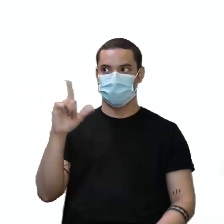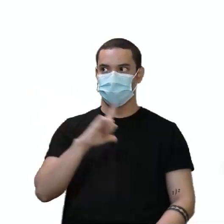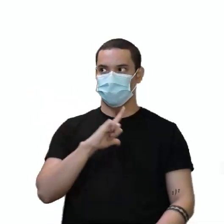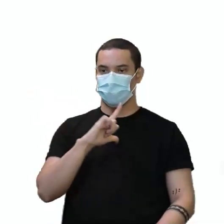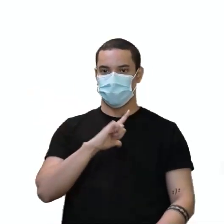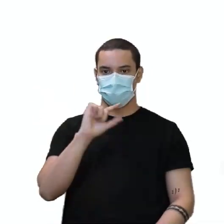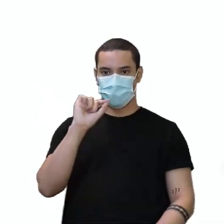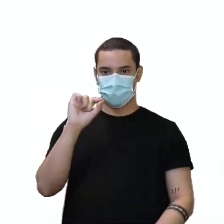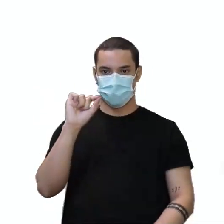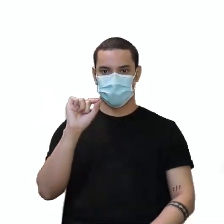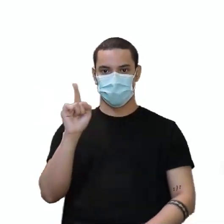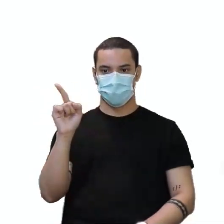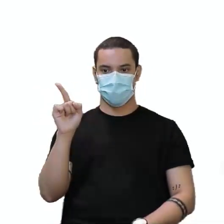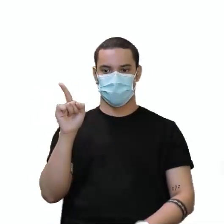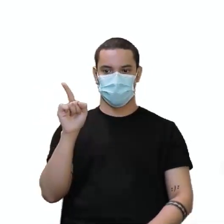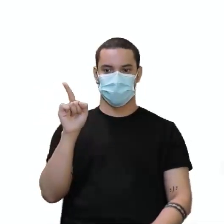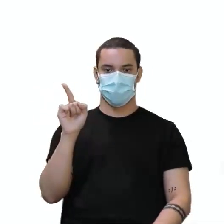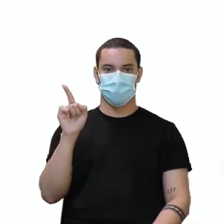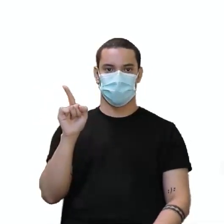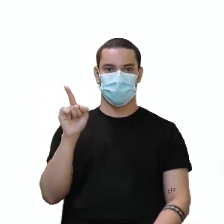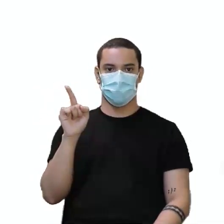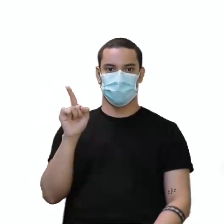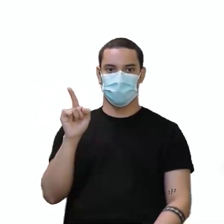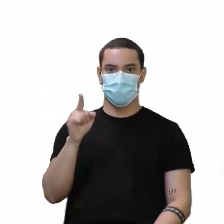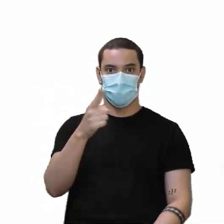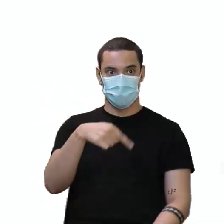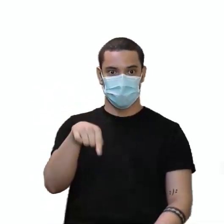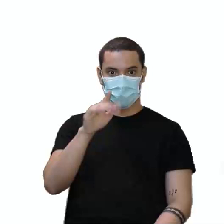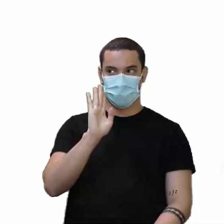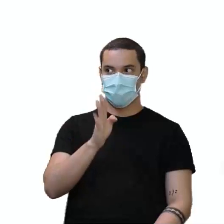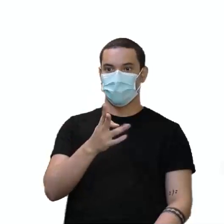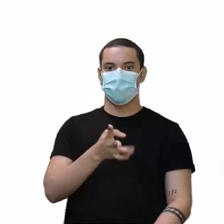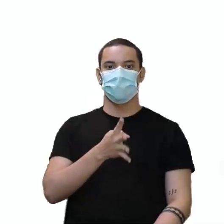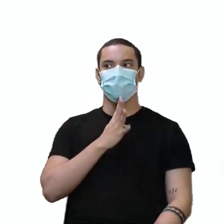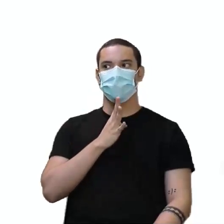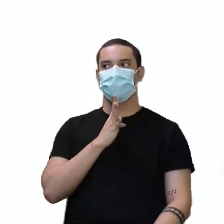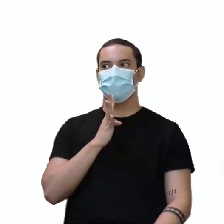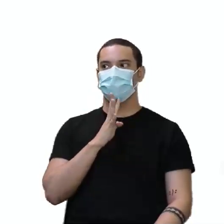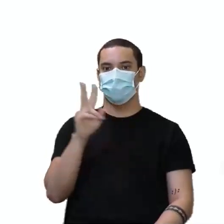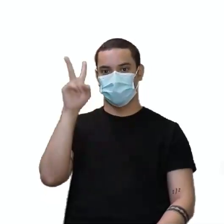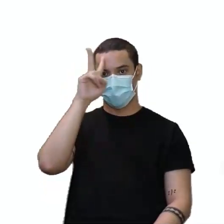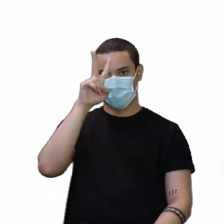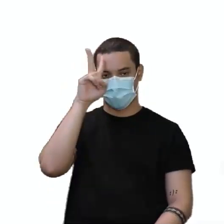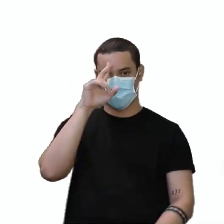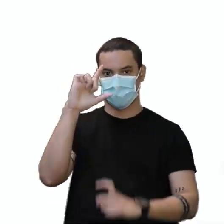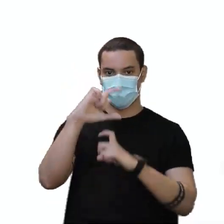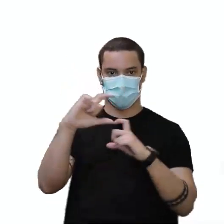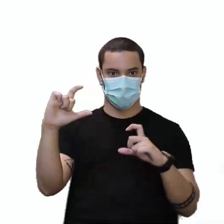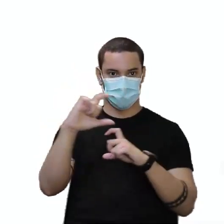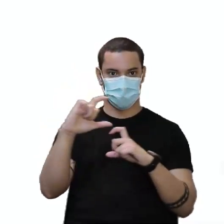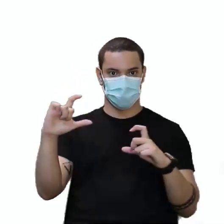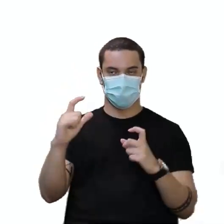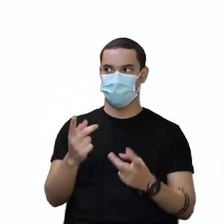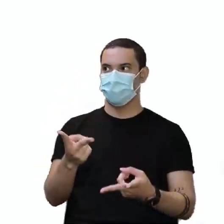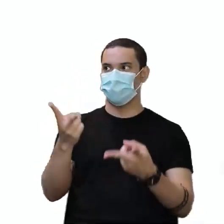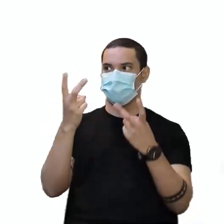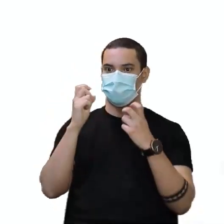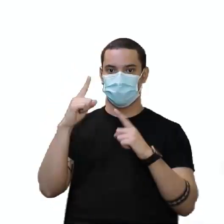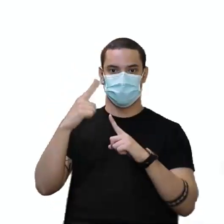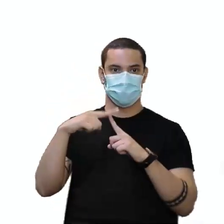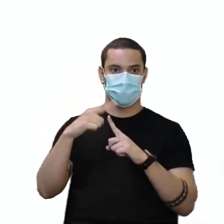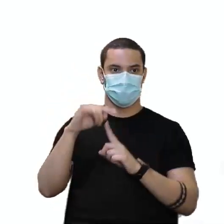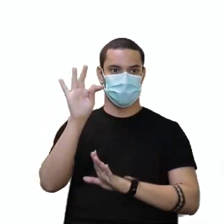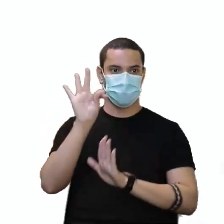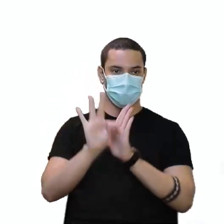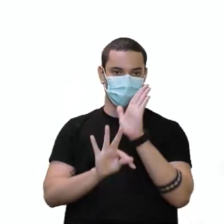comic strip. Você já vê que é uma comic strip, uma história em quadrinhos. Você já percebe o tipo de texto que você